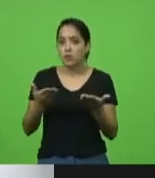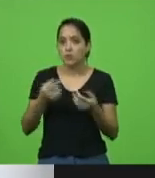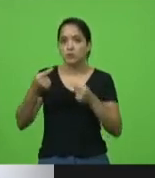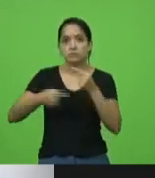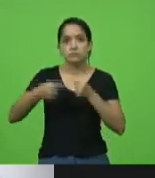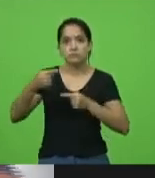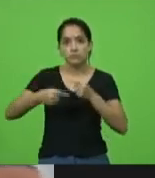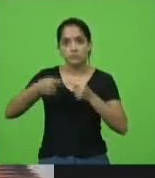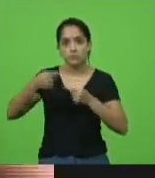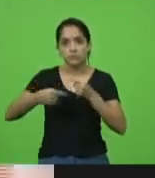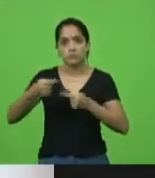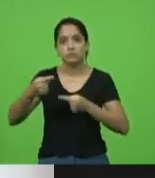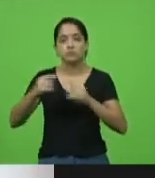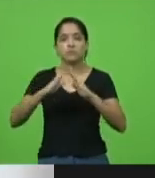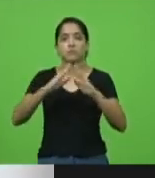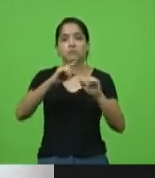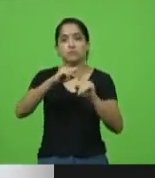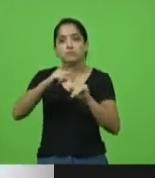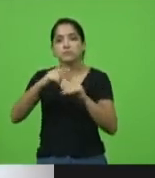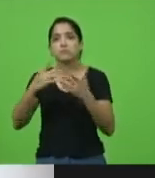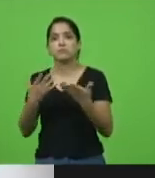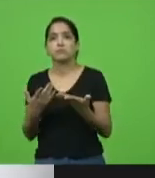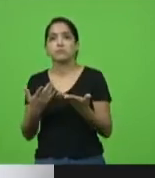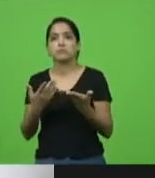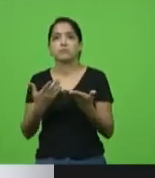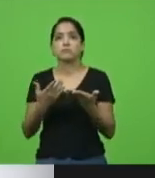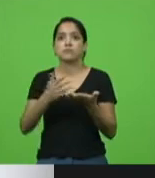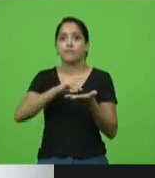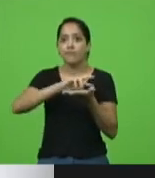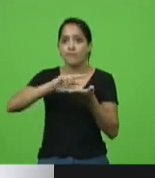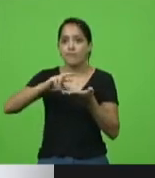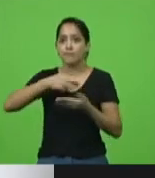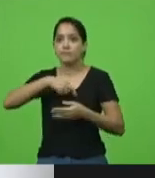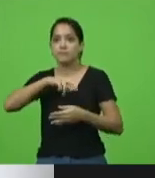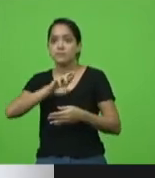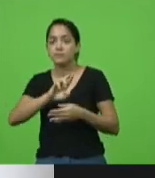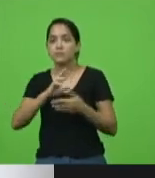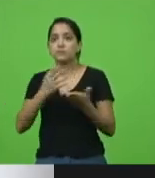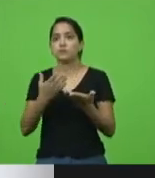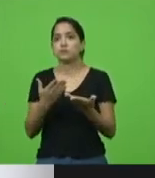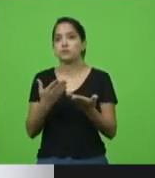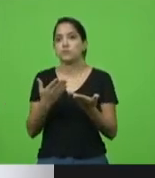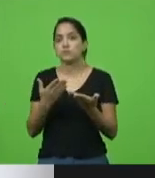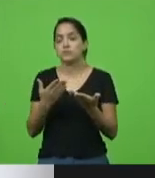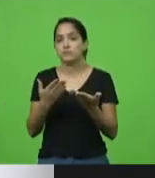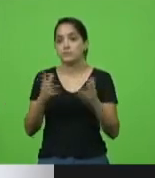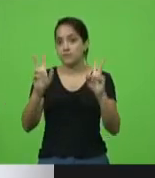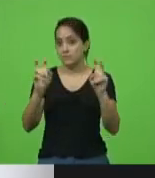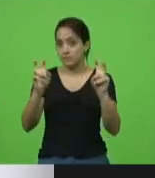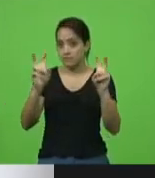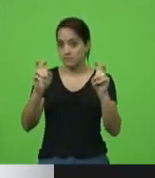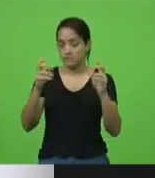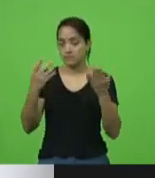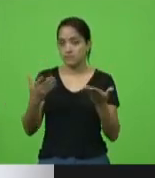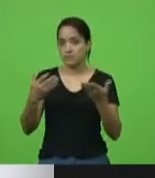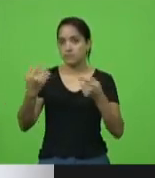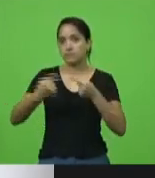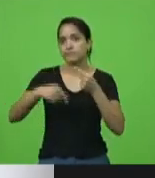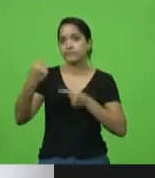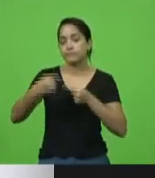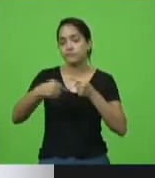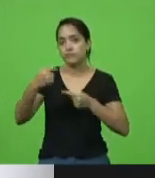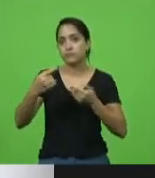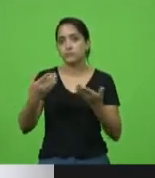pelas igrejas cristãs, pela CNBB, em conjunto, essa temática toda, para